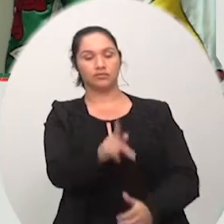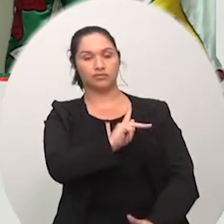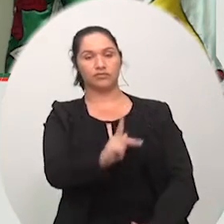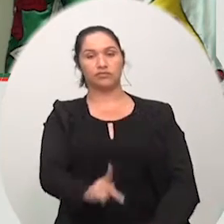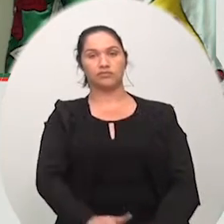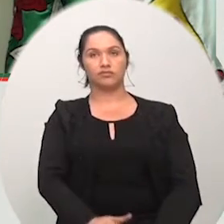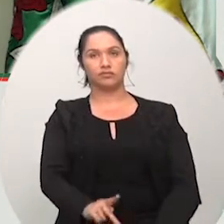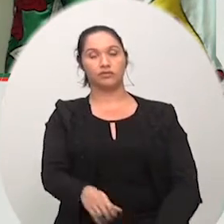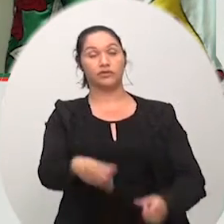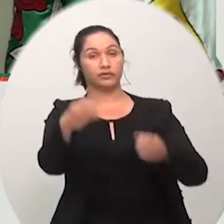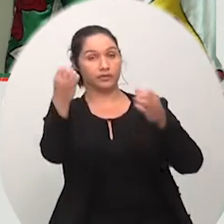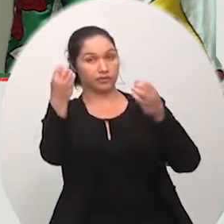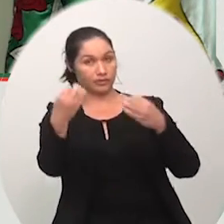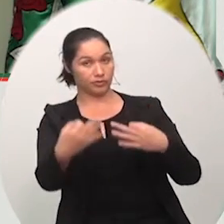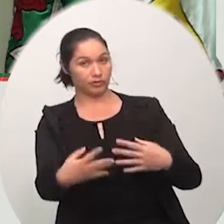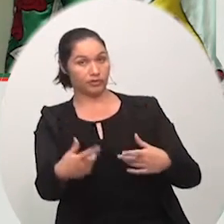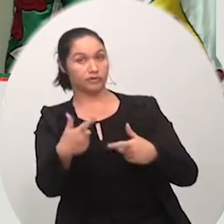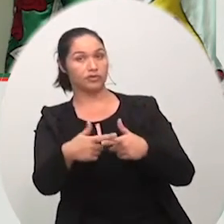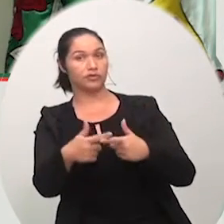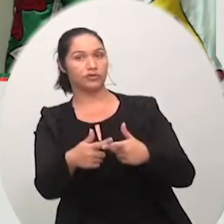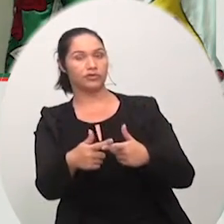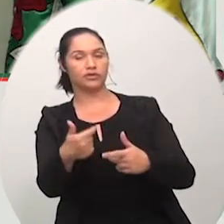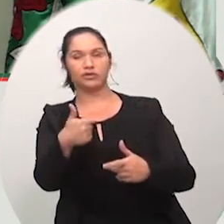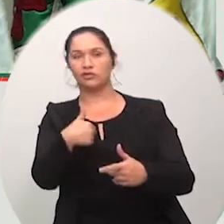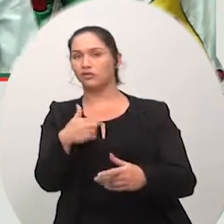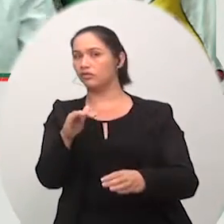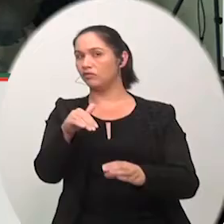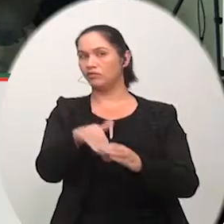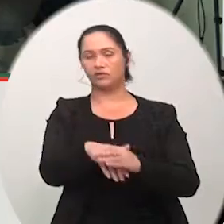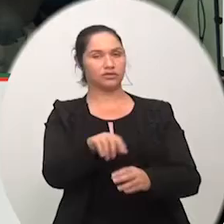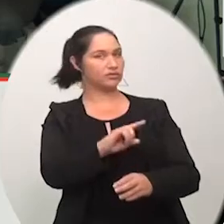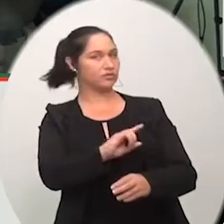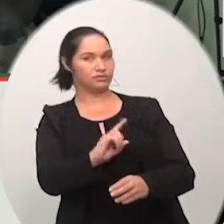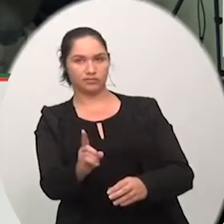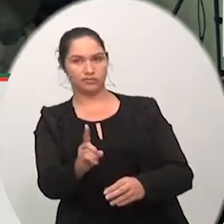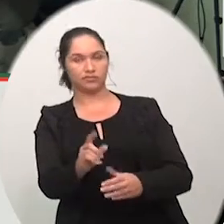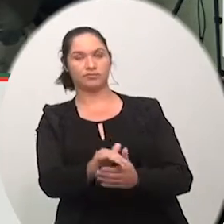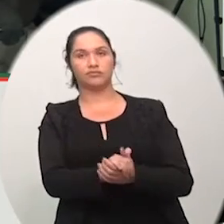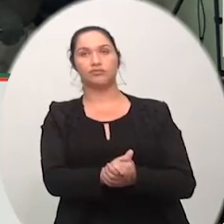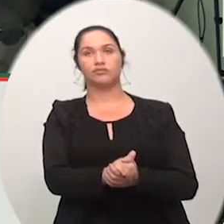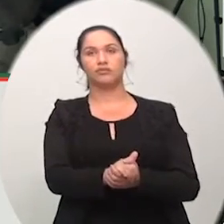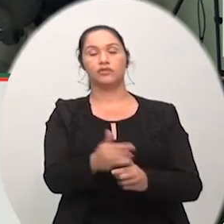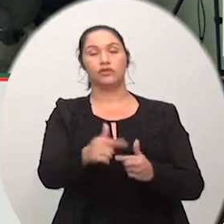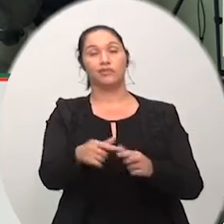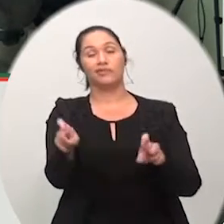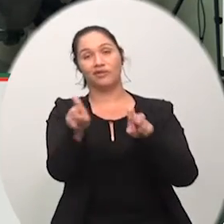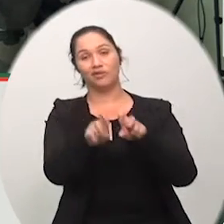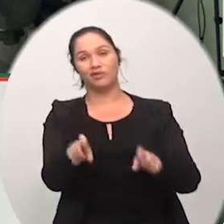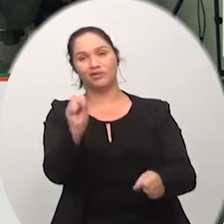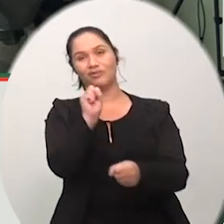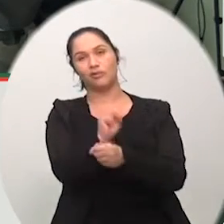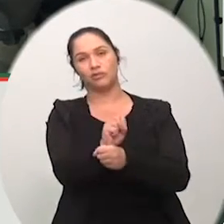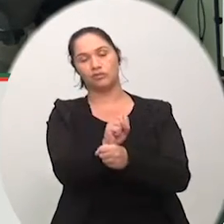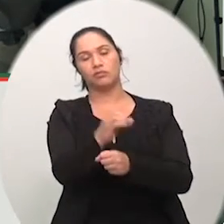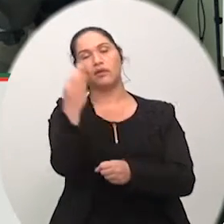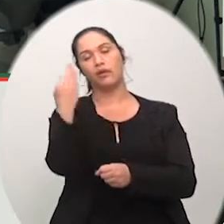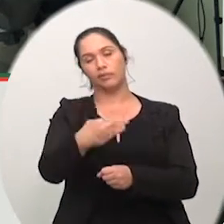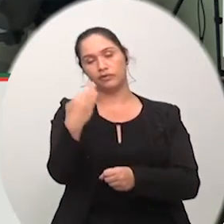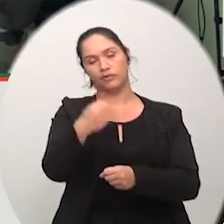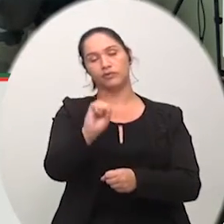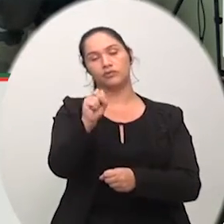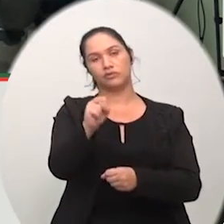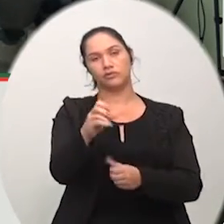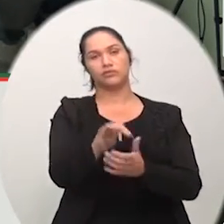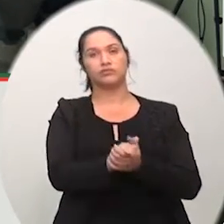justificando o voto é não é perfeita do